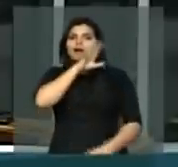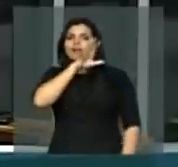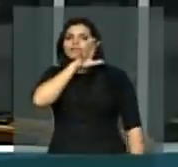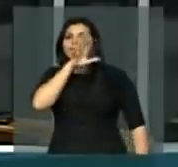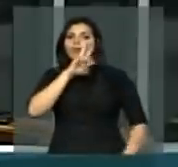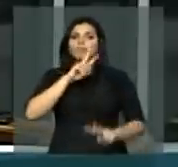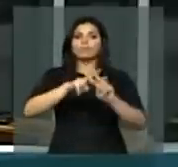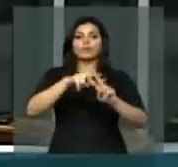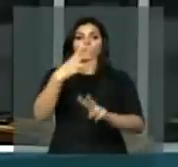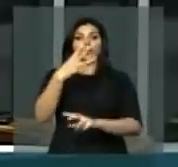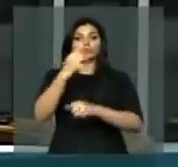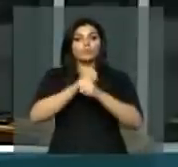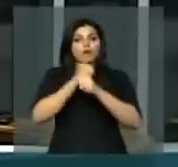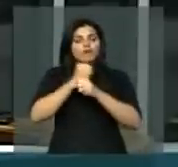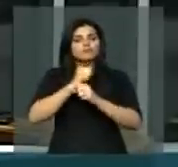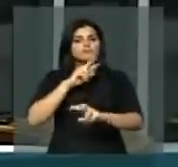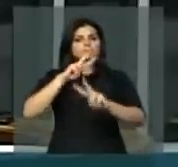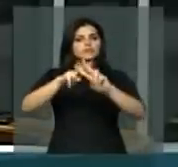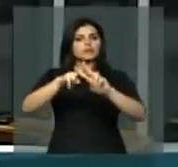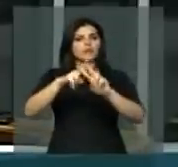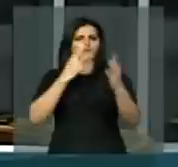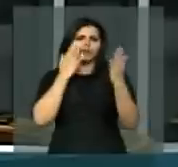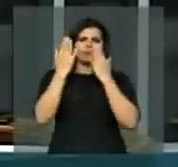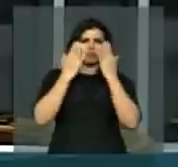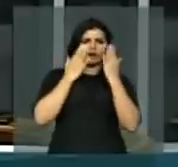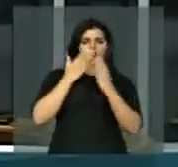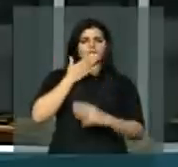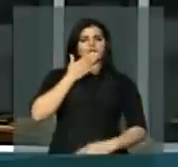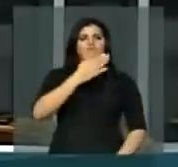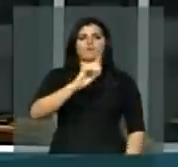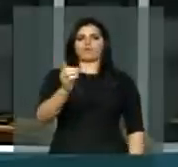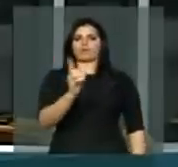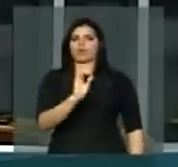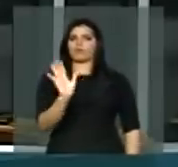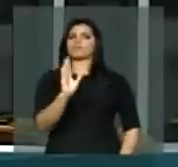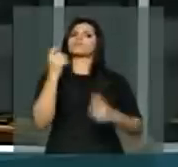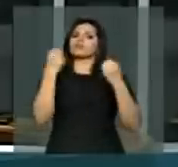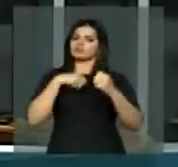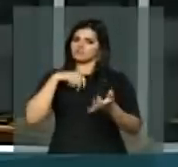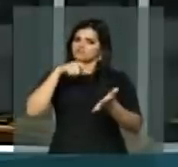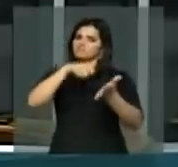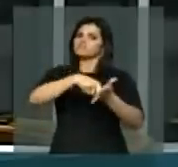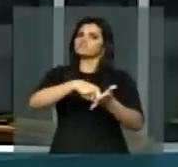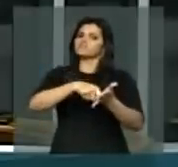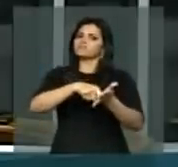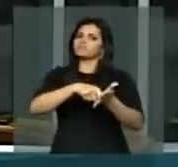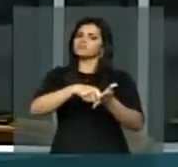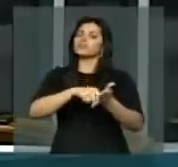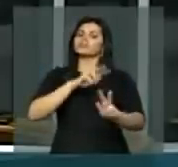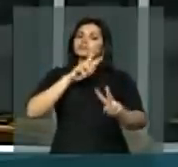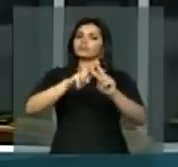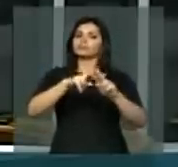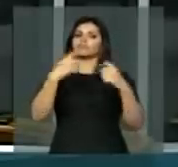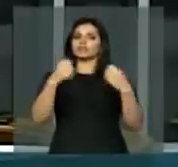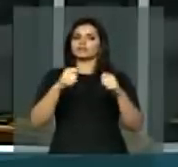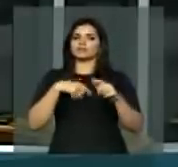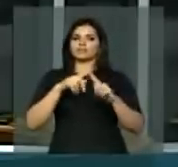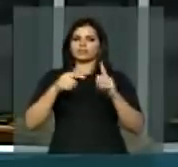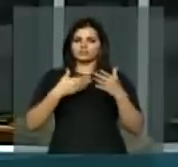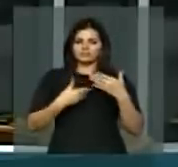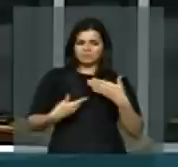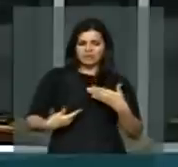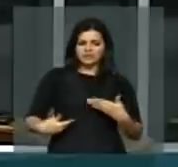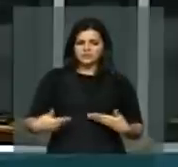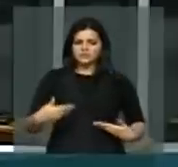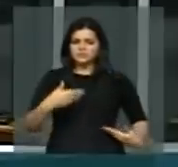pena de quatro anos de prisão. E eu não sou a favor, não. Precisa penalizar, criminalizar. Porém, machucar uma